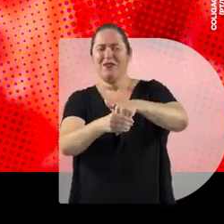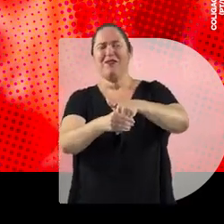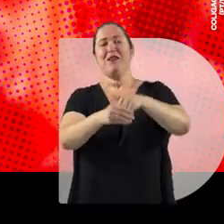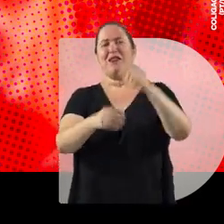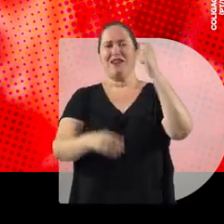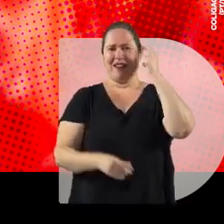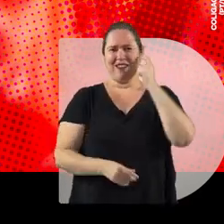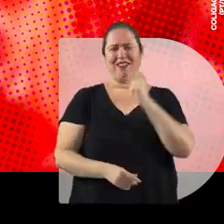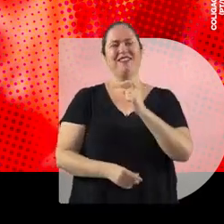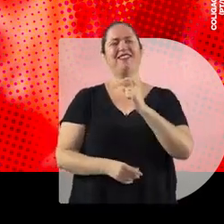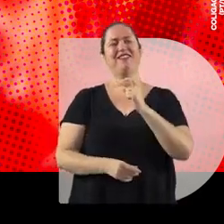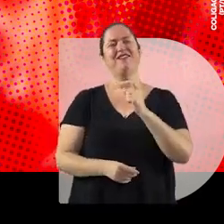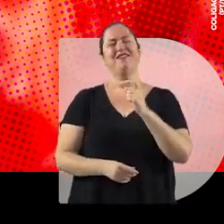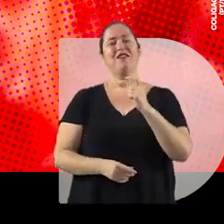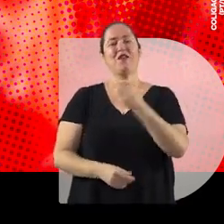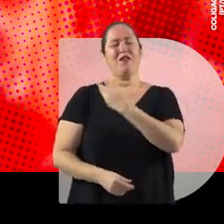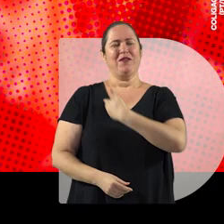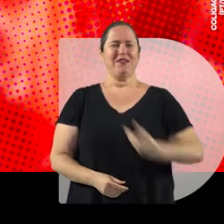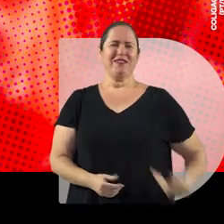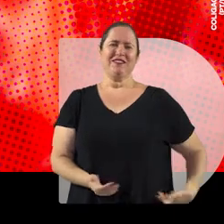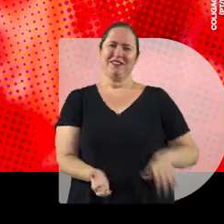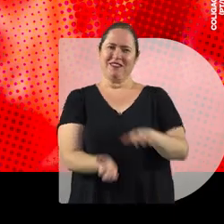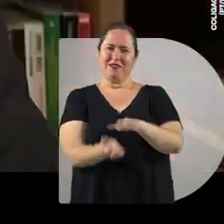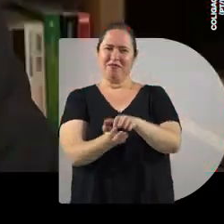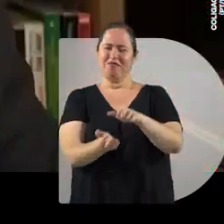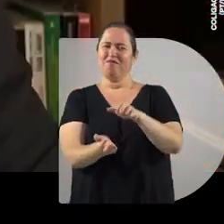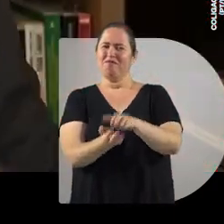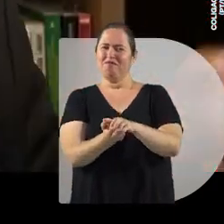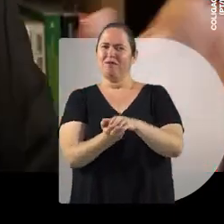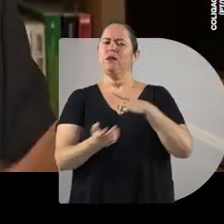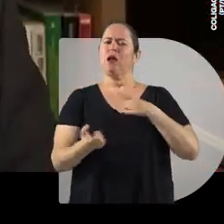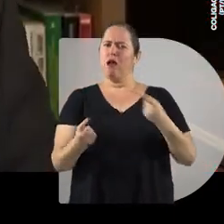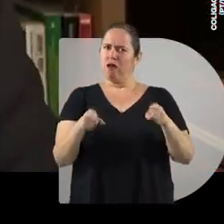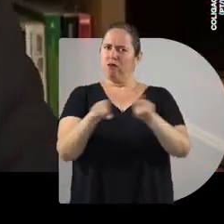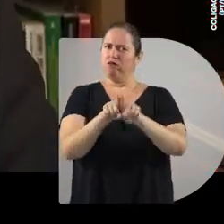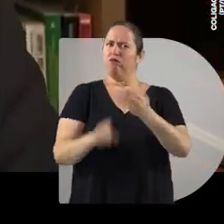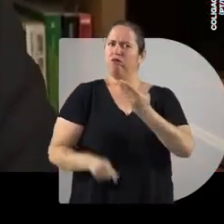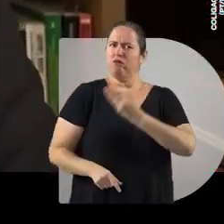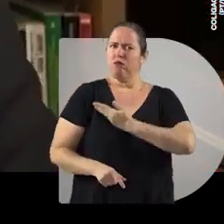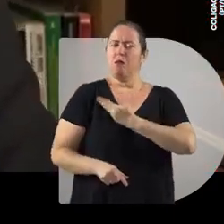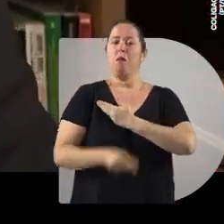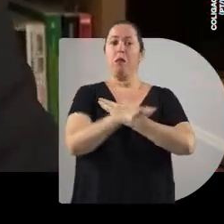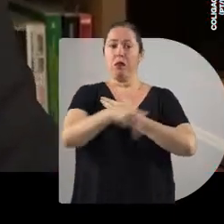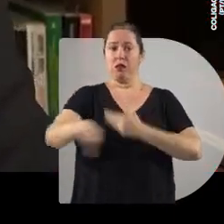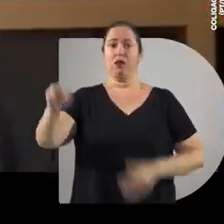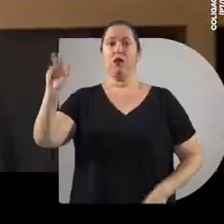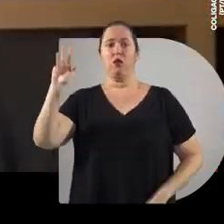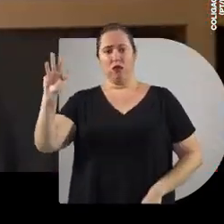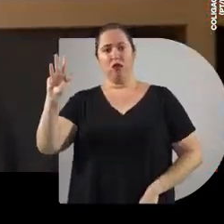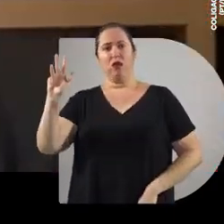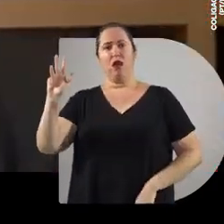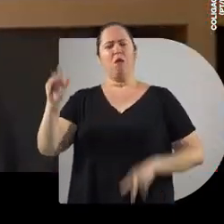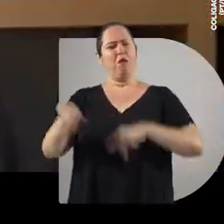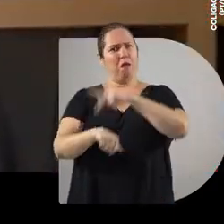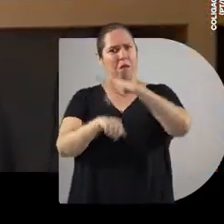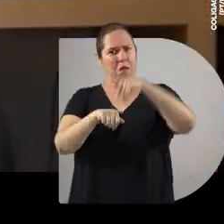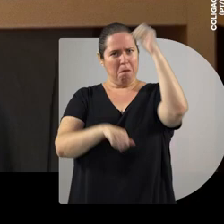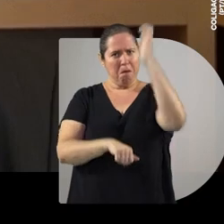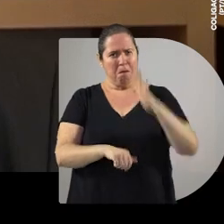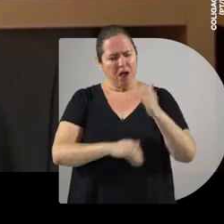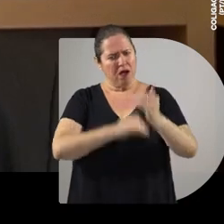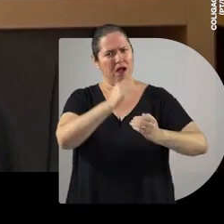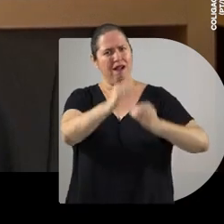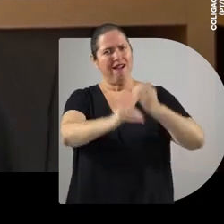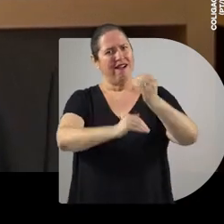voto a Danilo Cabral, governador de Pernambuco. Será um grande parceiro do presidente Lula para o nosso país